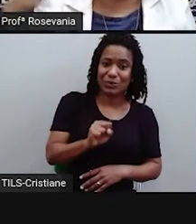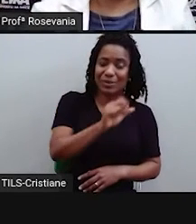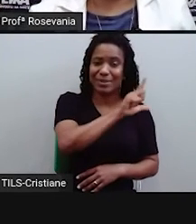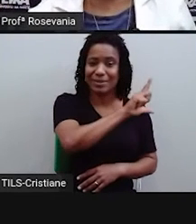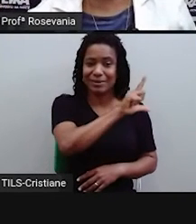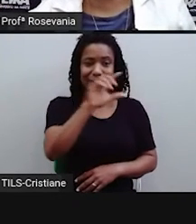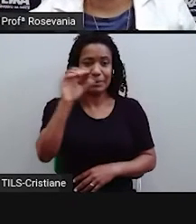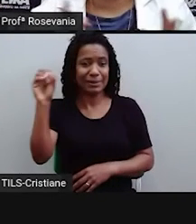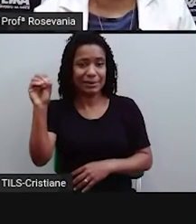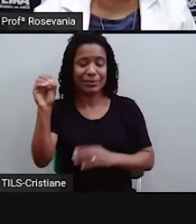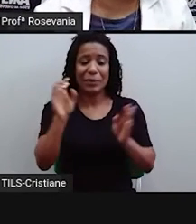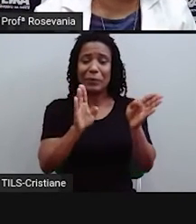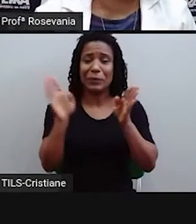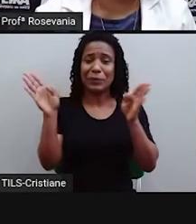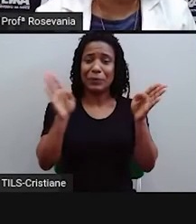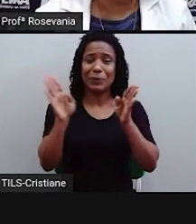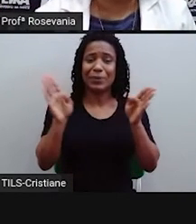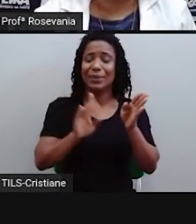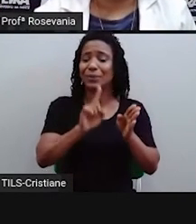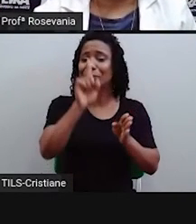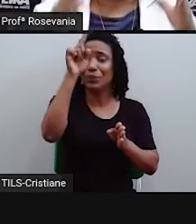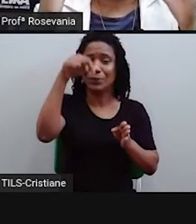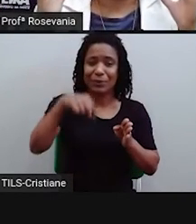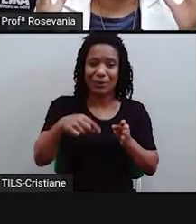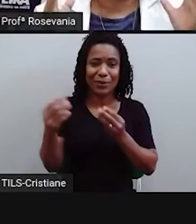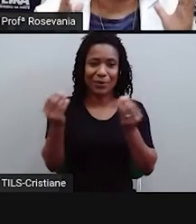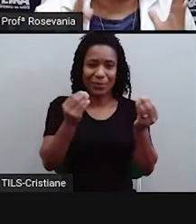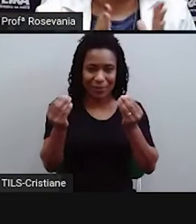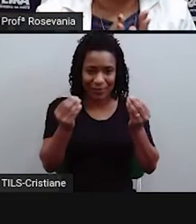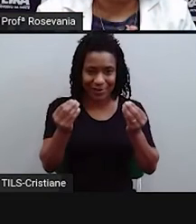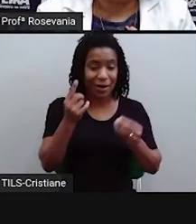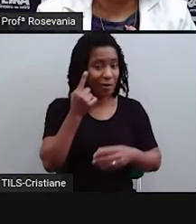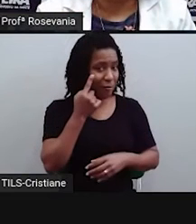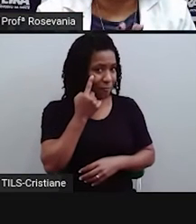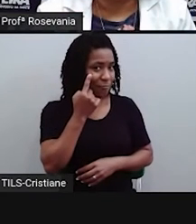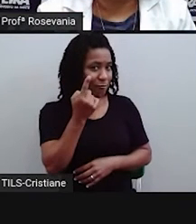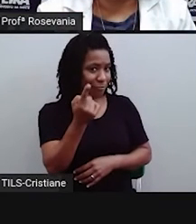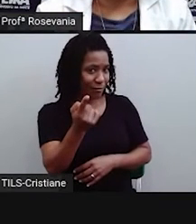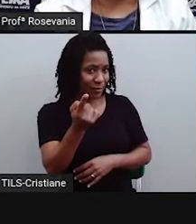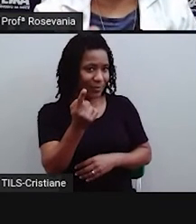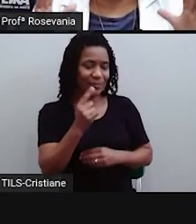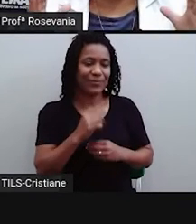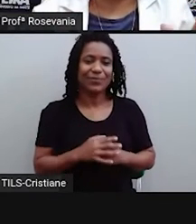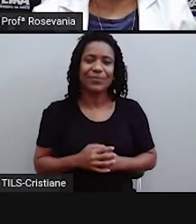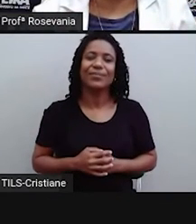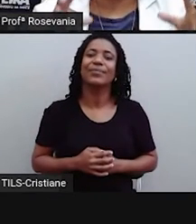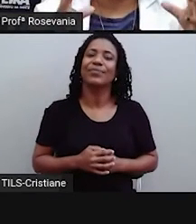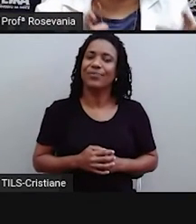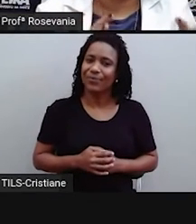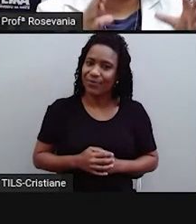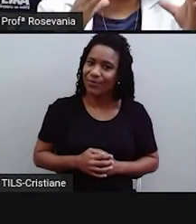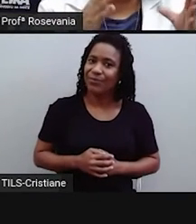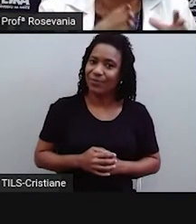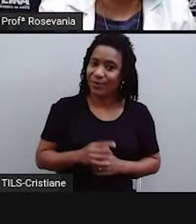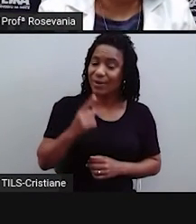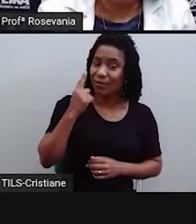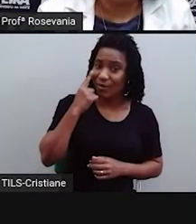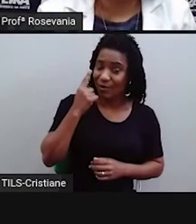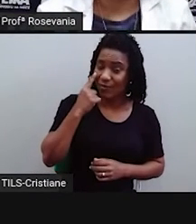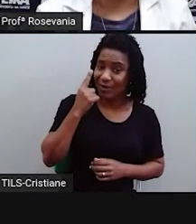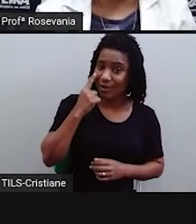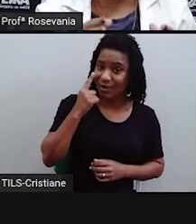leste, oeste, como é que eu vou fazer isso? Aí você já vai lembrar. Ah, quando eu falo dos